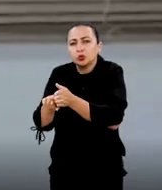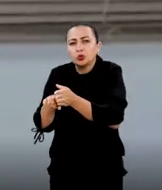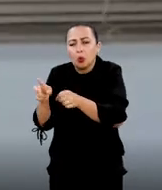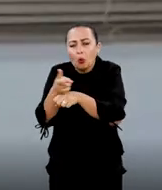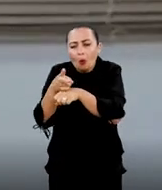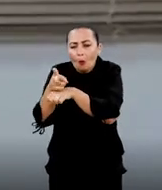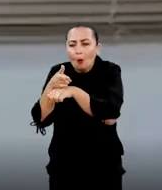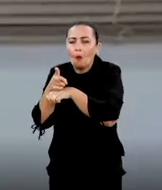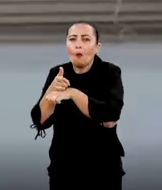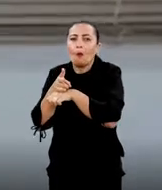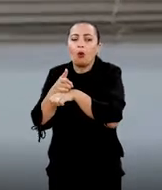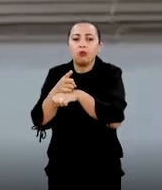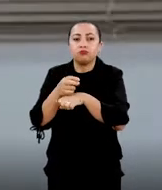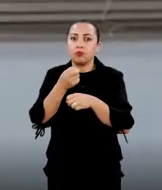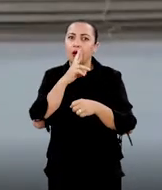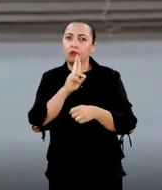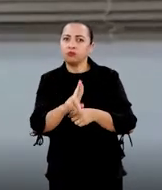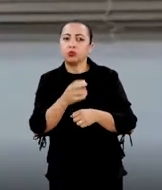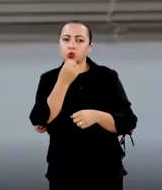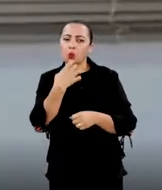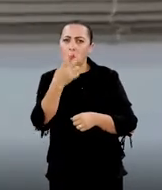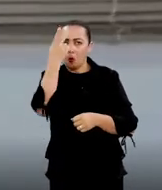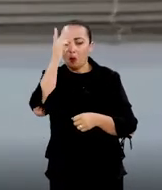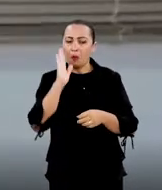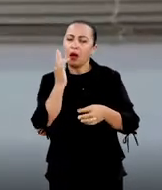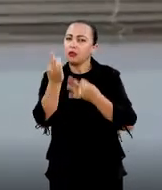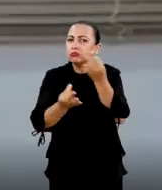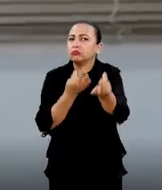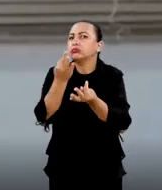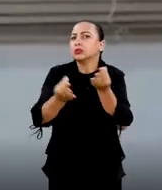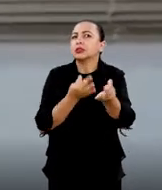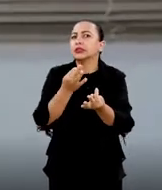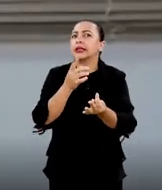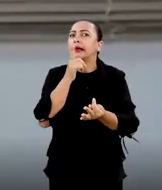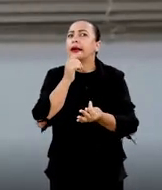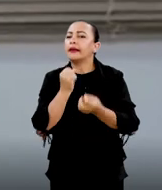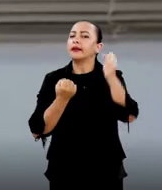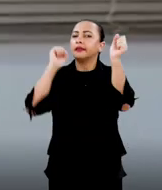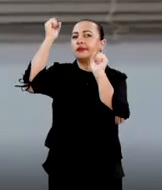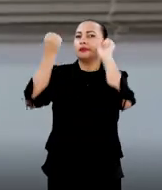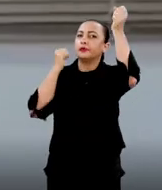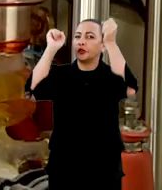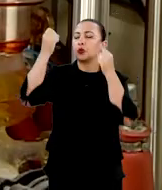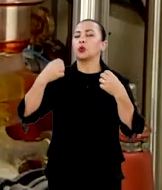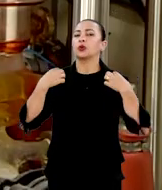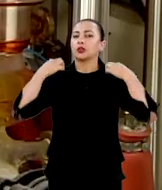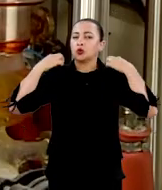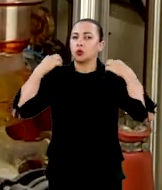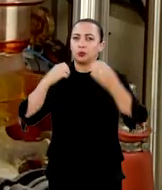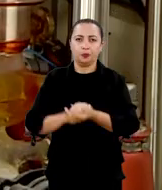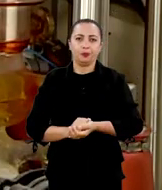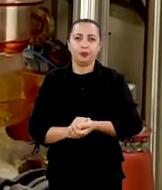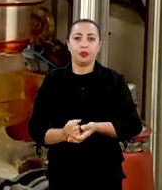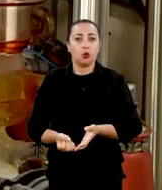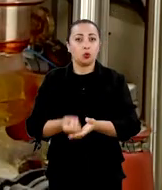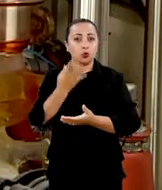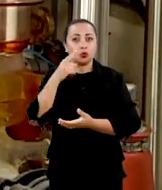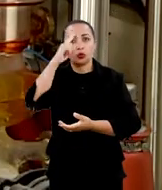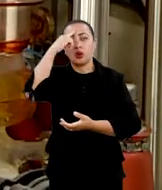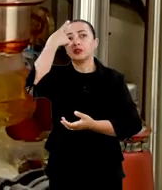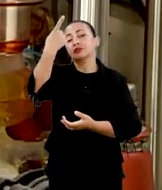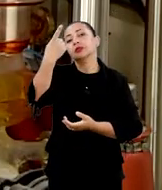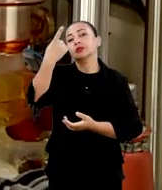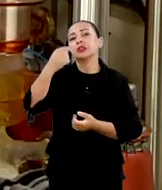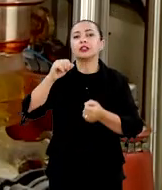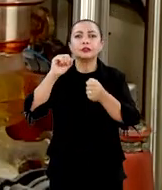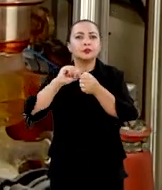buscar uma solução para o tratamento desse efluente da indústria têxtil. Surgiu a ideia de